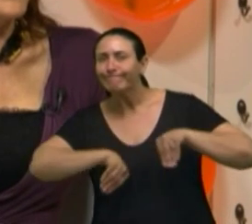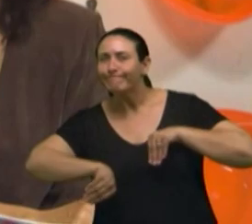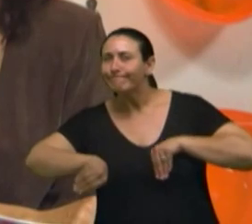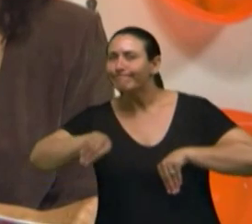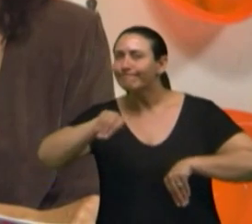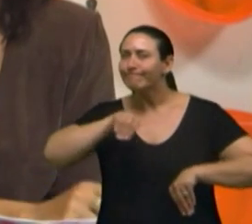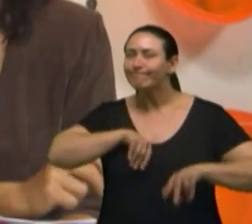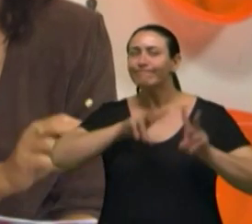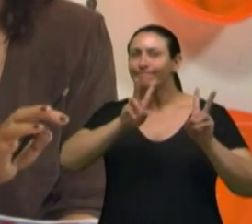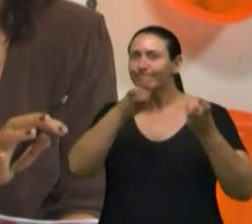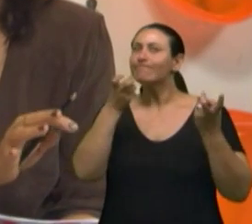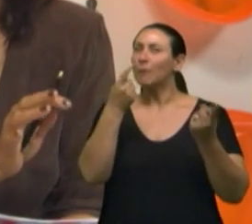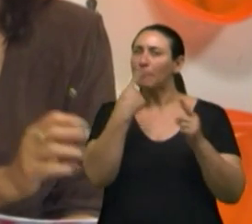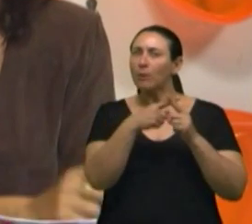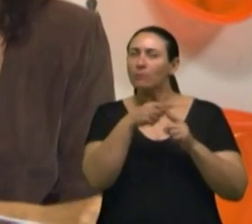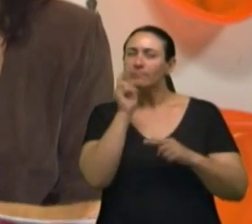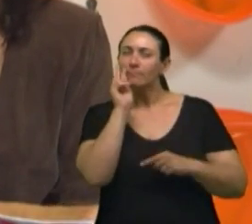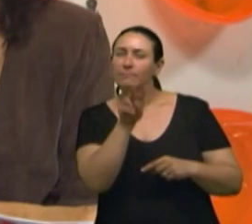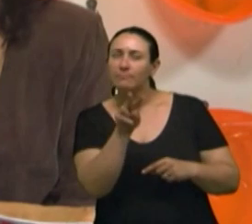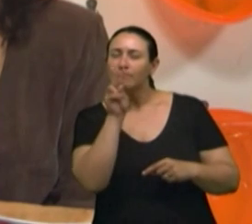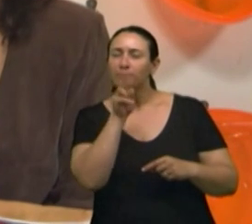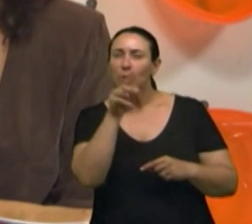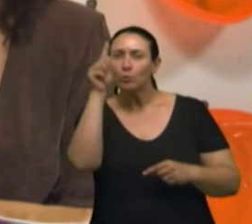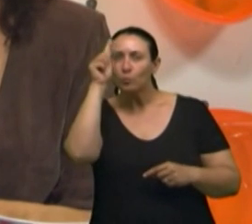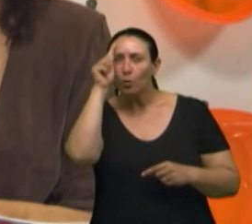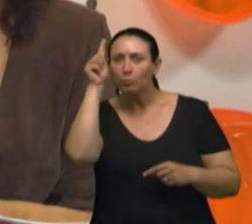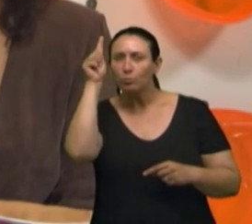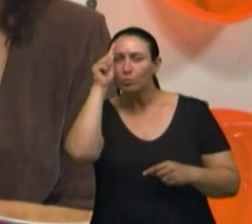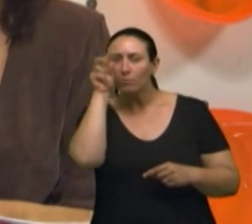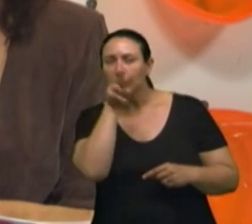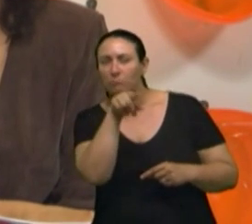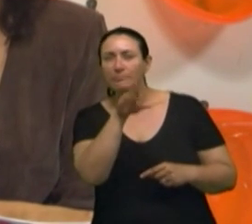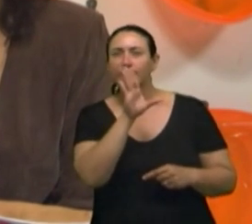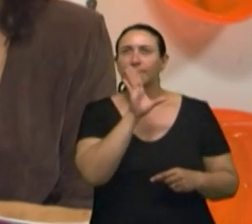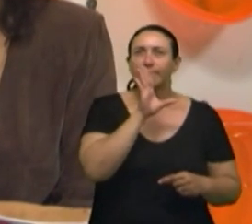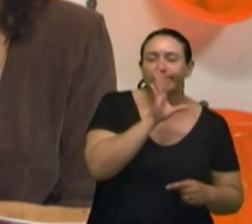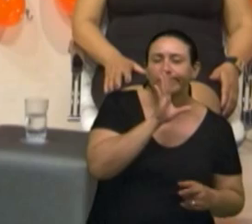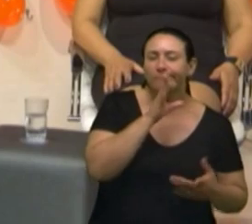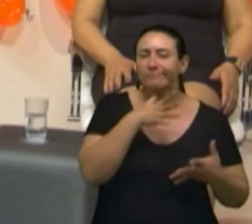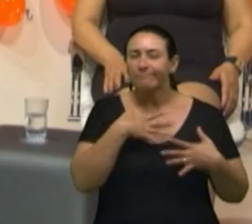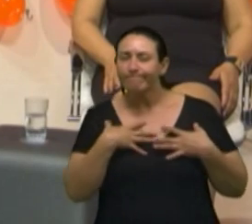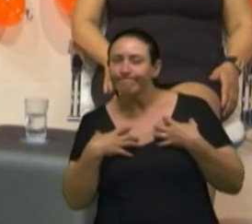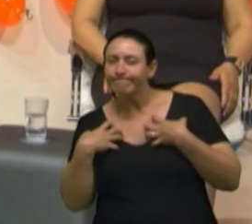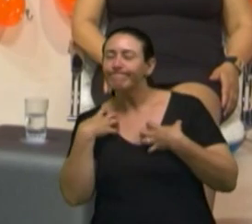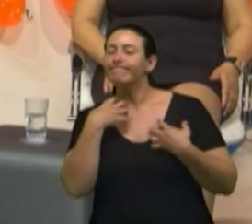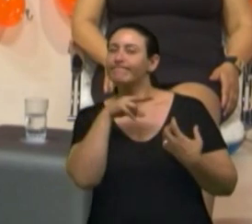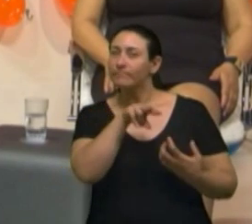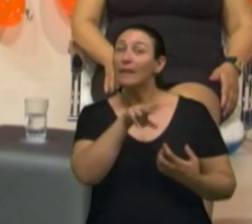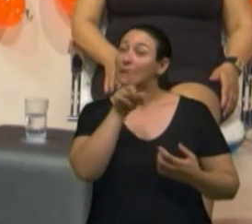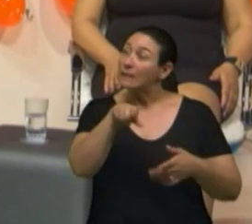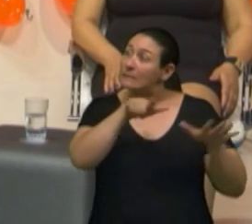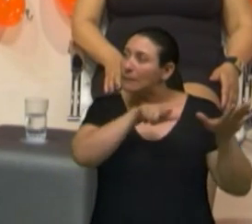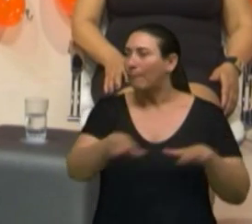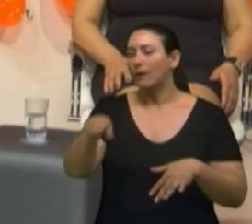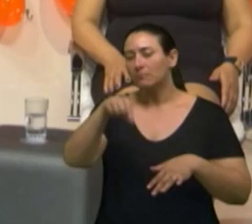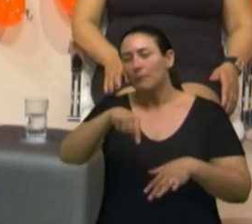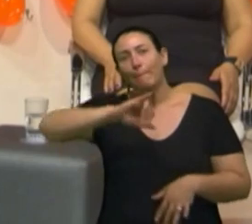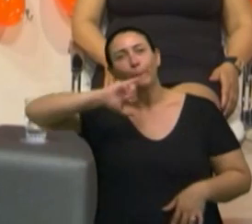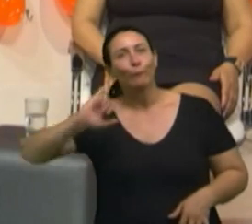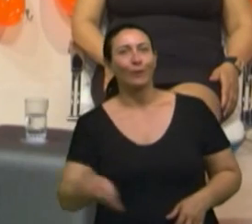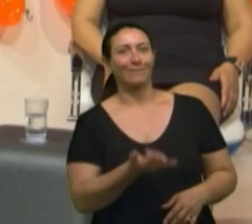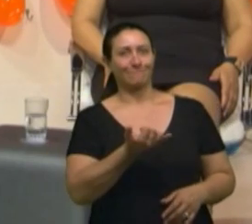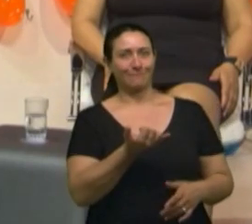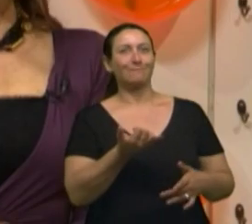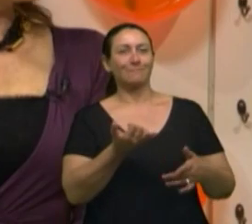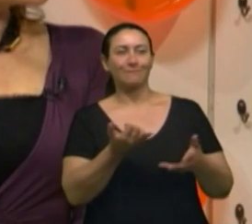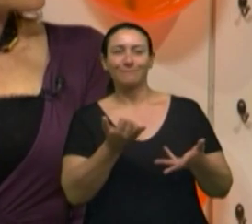nos encontros, nas palestras, ela vai observando também, claro. Nós vamos observando. a parte com Então, nessa semana, a gente aproveita para encaminhá-los,